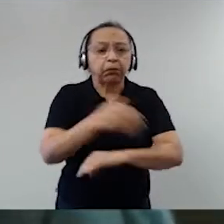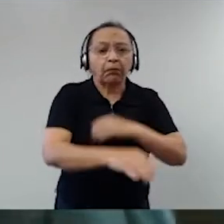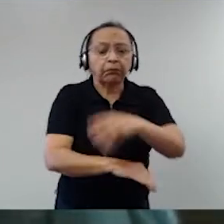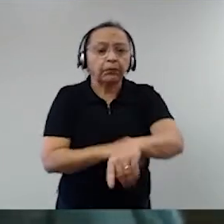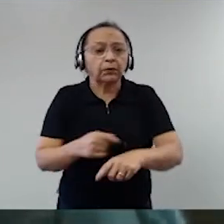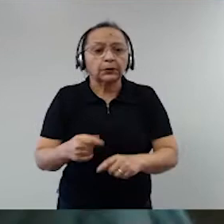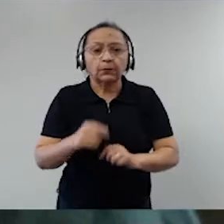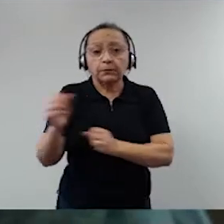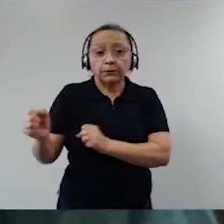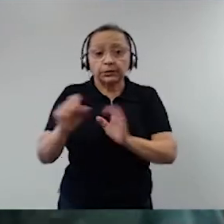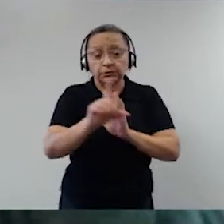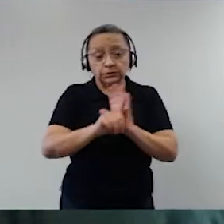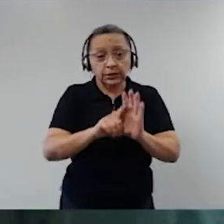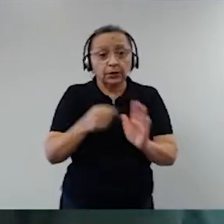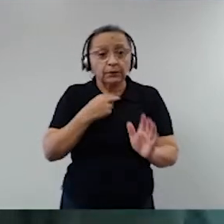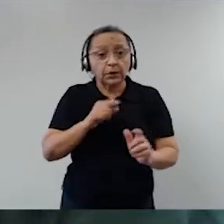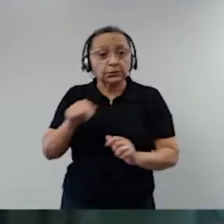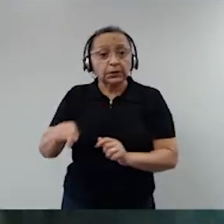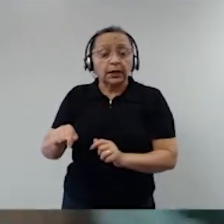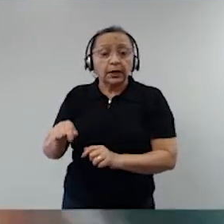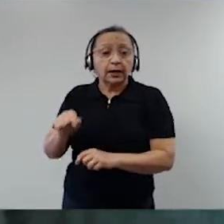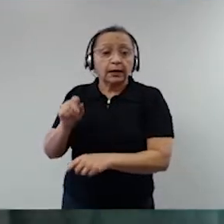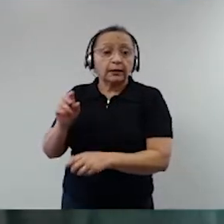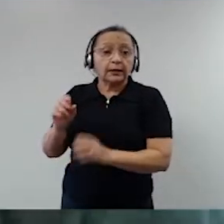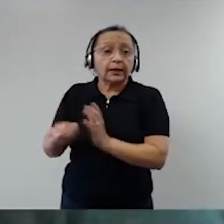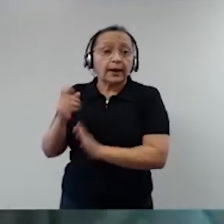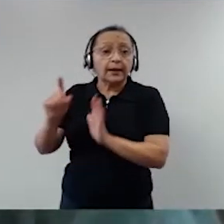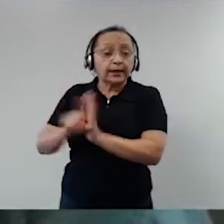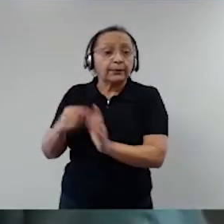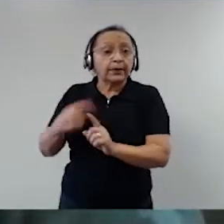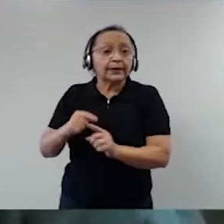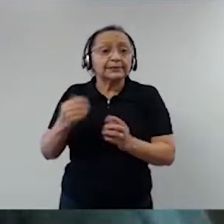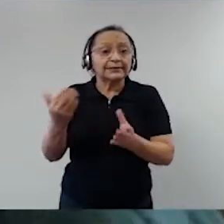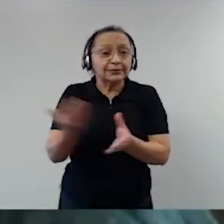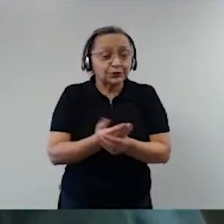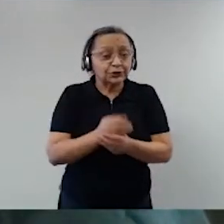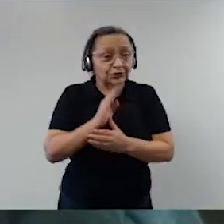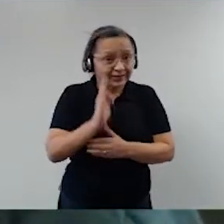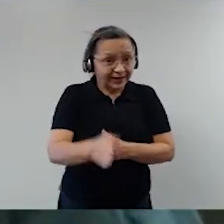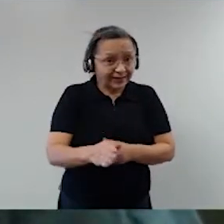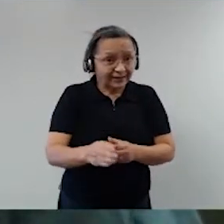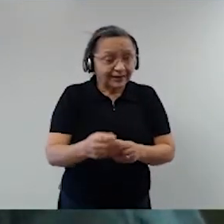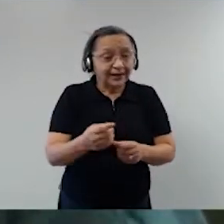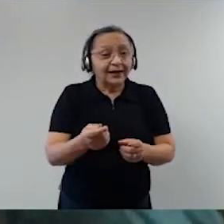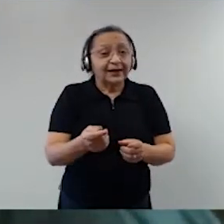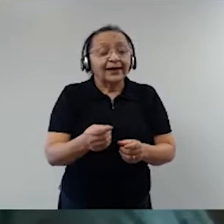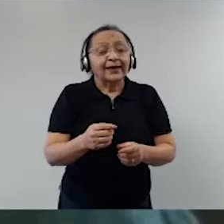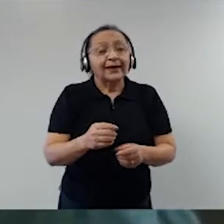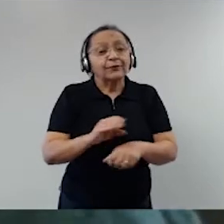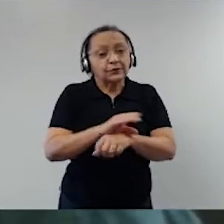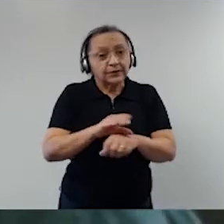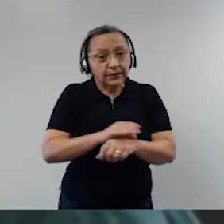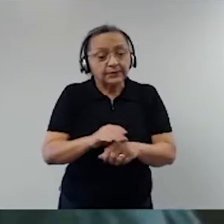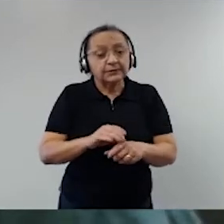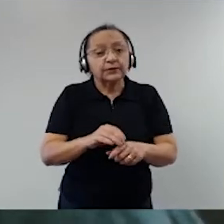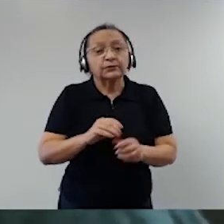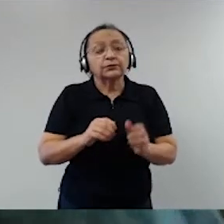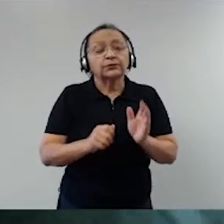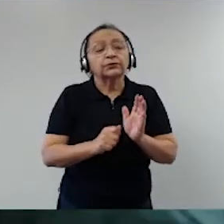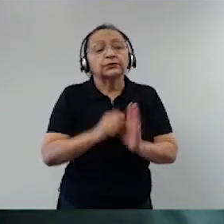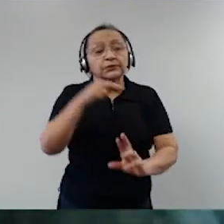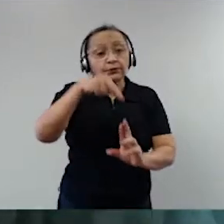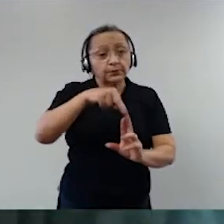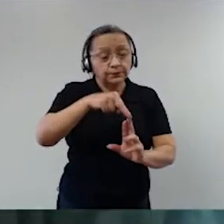legislador. E não pode ser legislador porque apenas ações diretas em constitucionalidade por omissão, 103 parágrafo segundo,